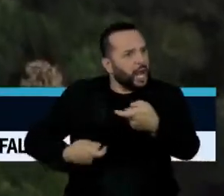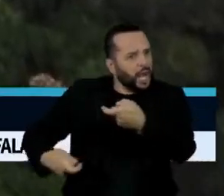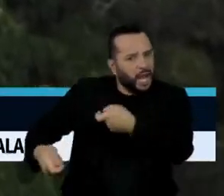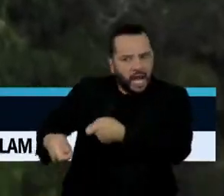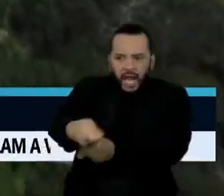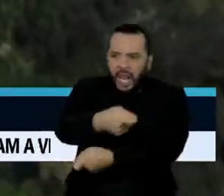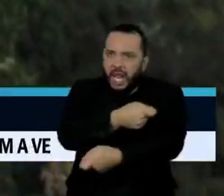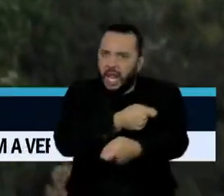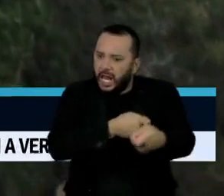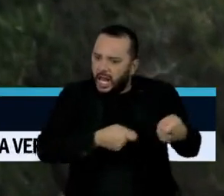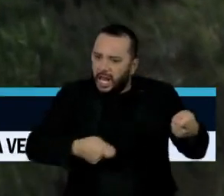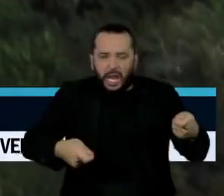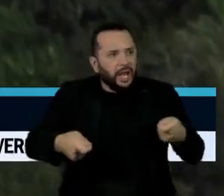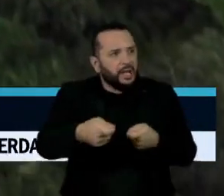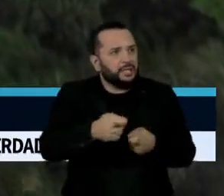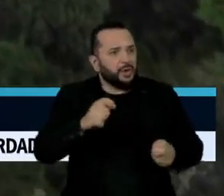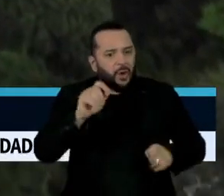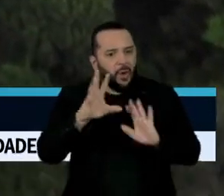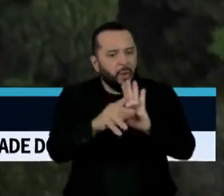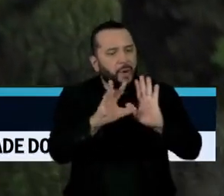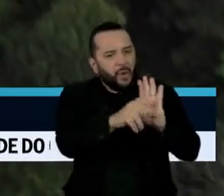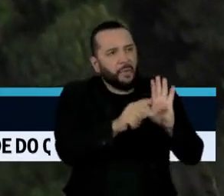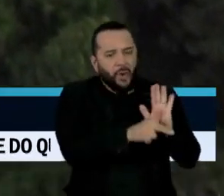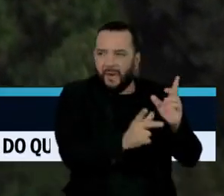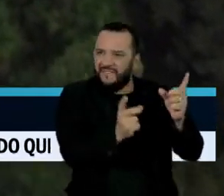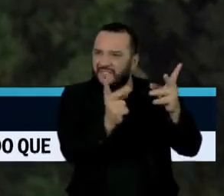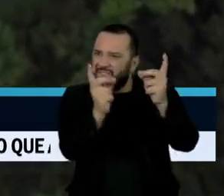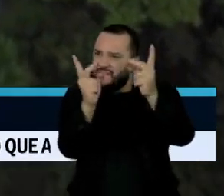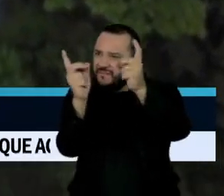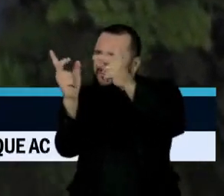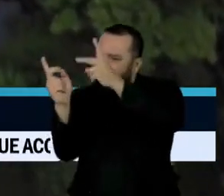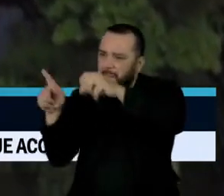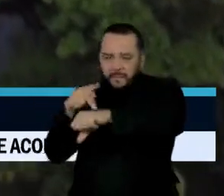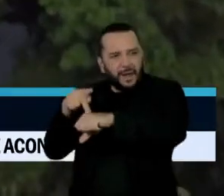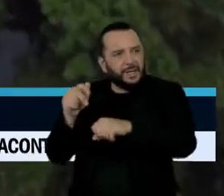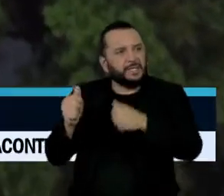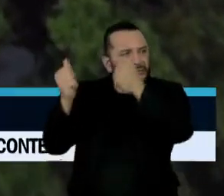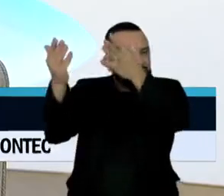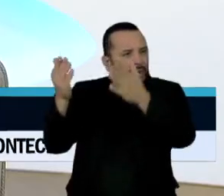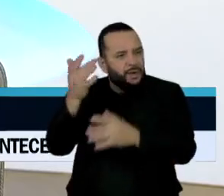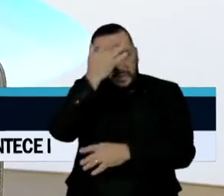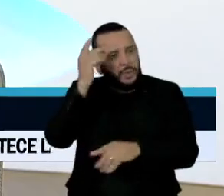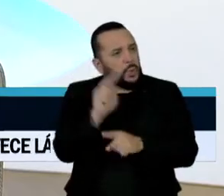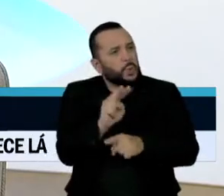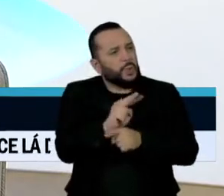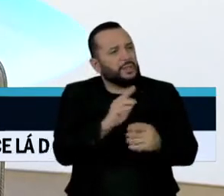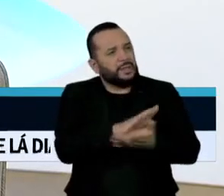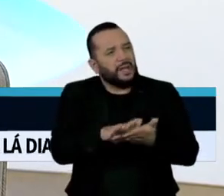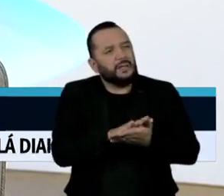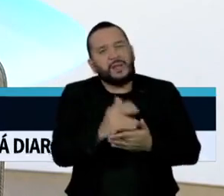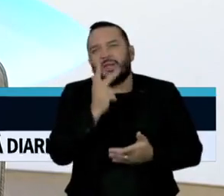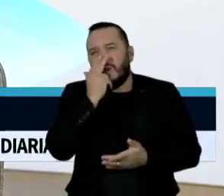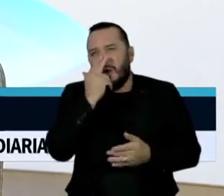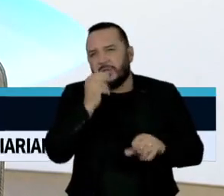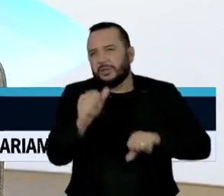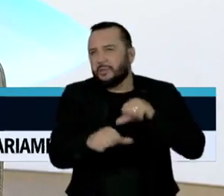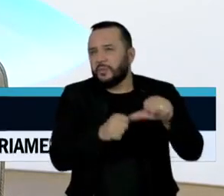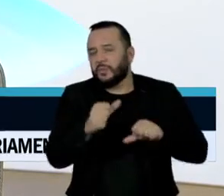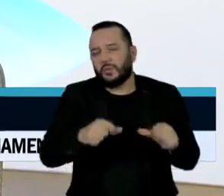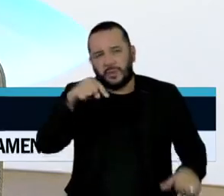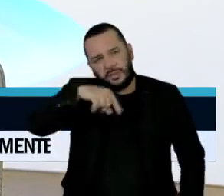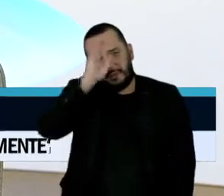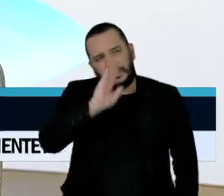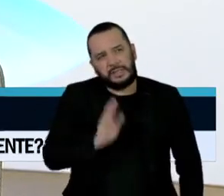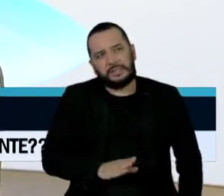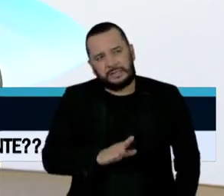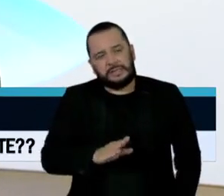internacional que ninguém cuida disso. O que eu acho que mudou realmente no país nesses